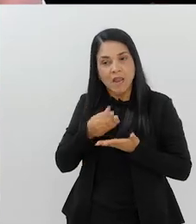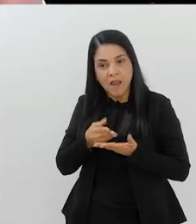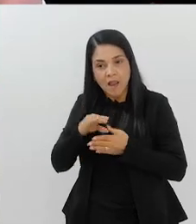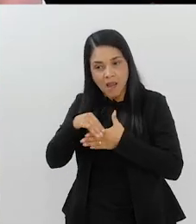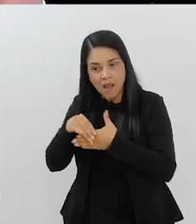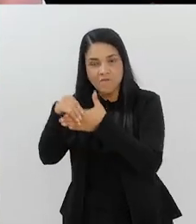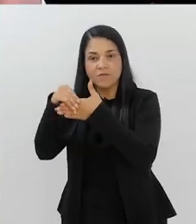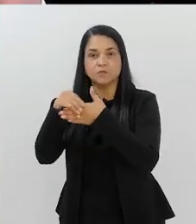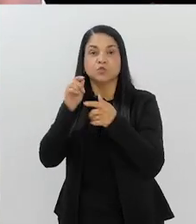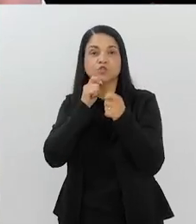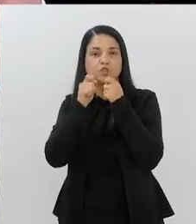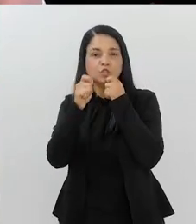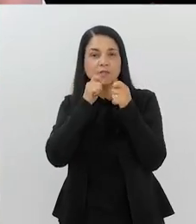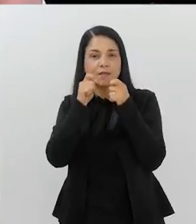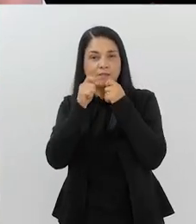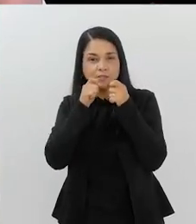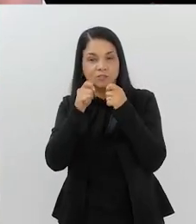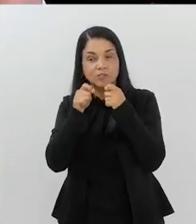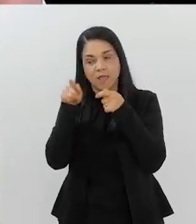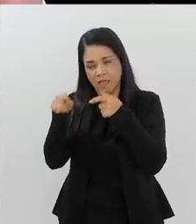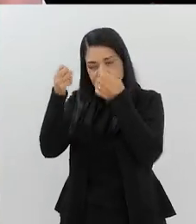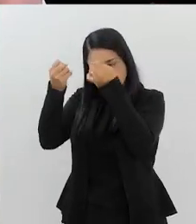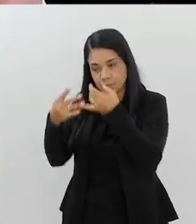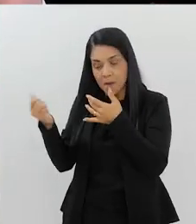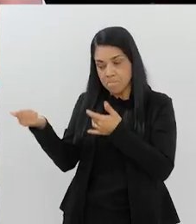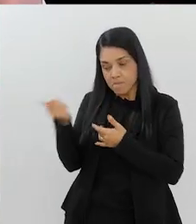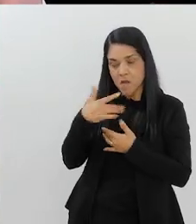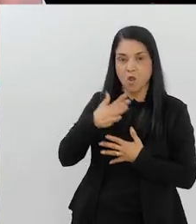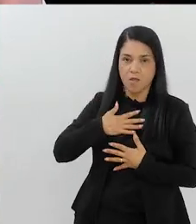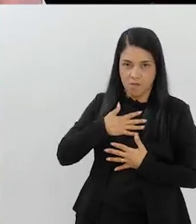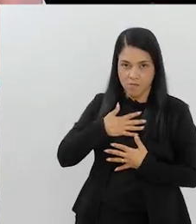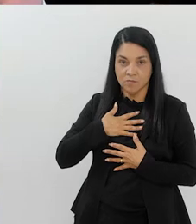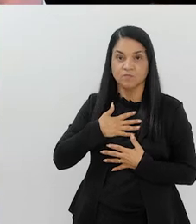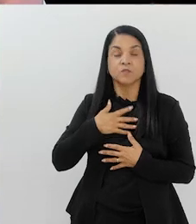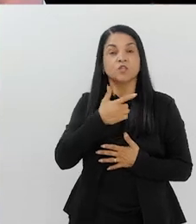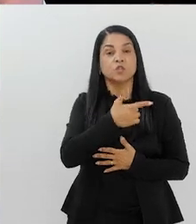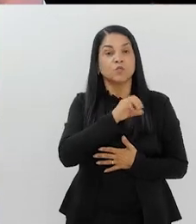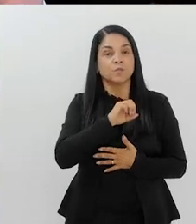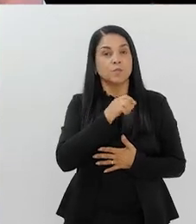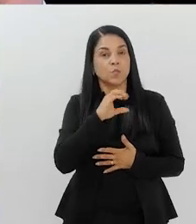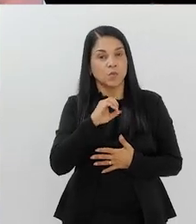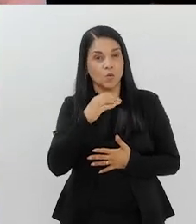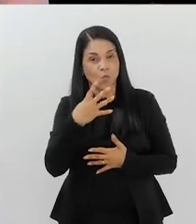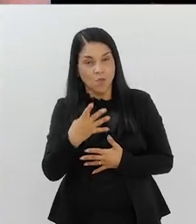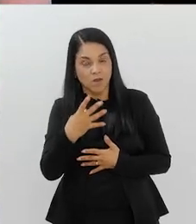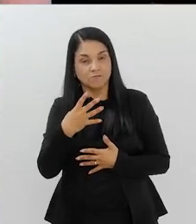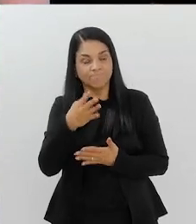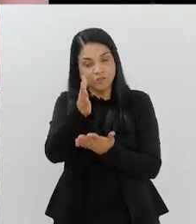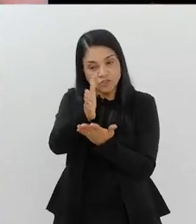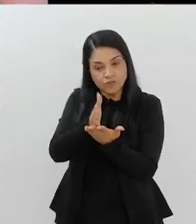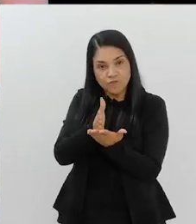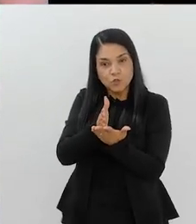jornalistas, que ele vai poder explicar melhor que eu, mas em 2004 também, Rui, eu vejo que foi um divisor de águas para o esporte